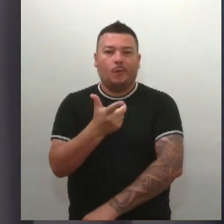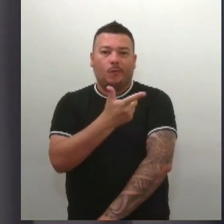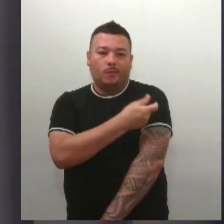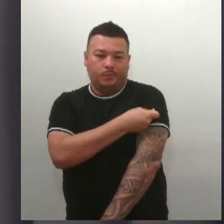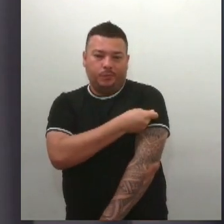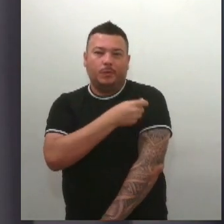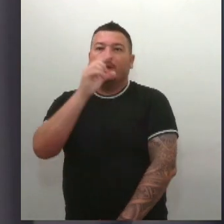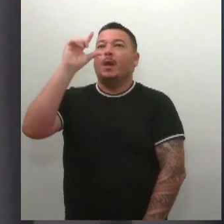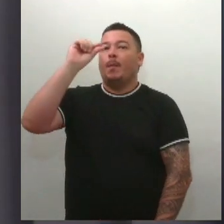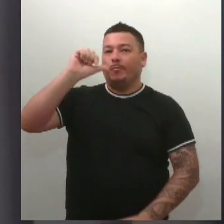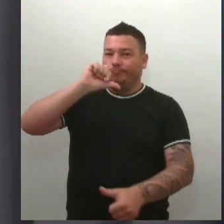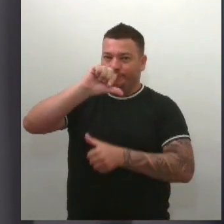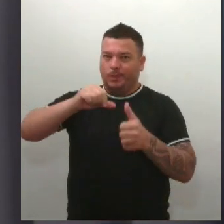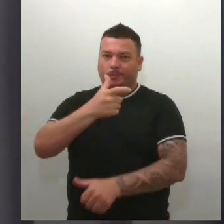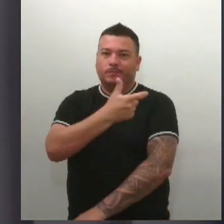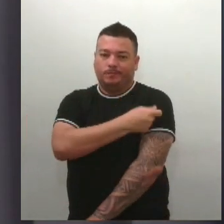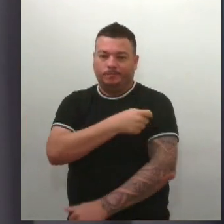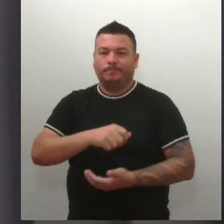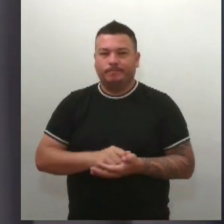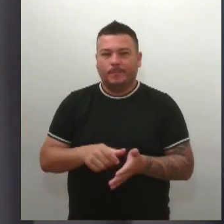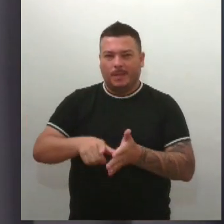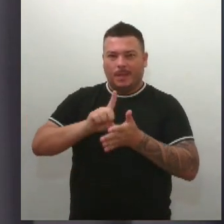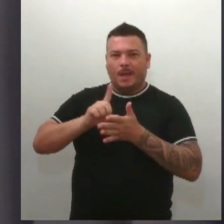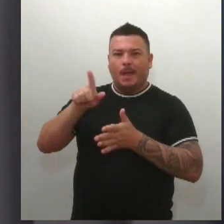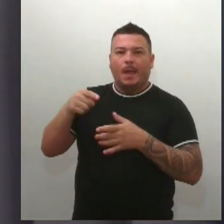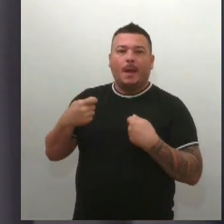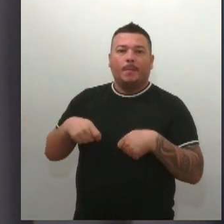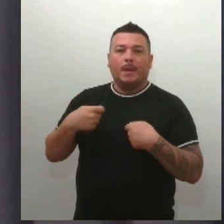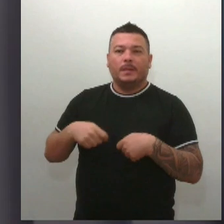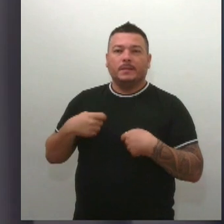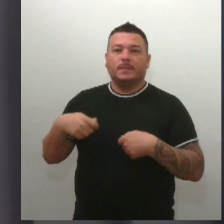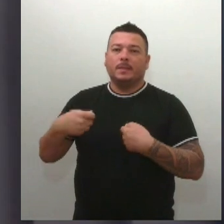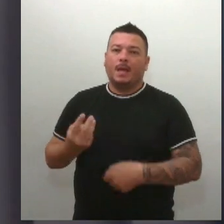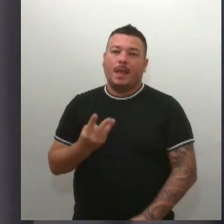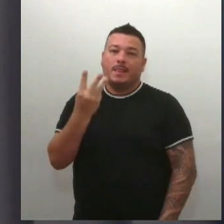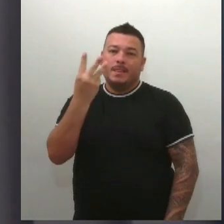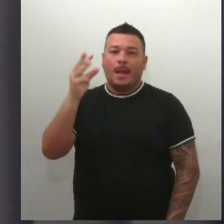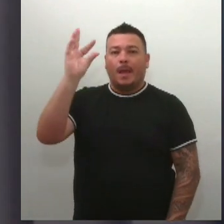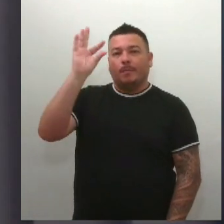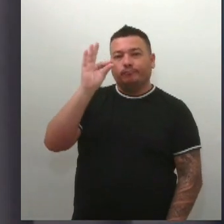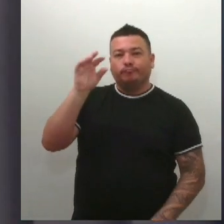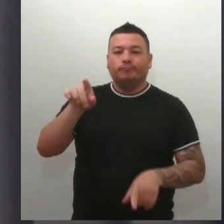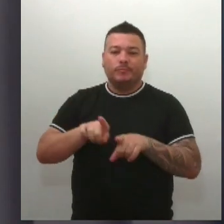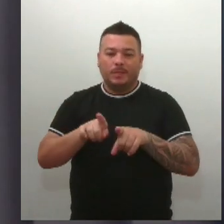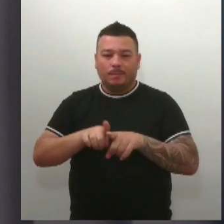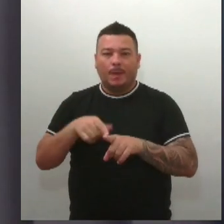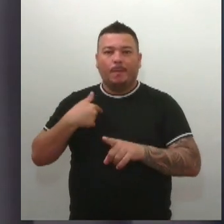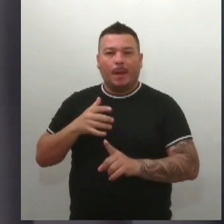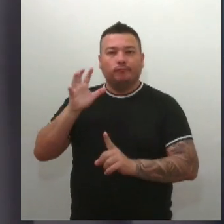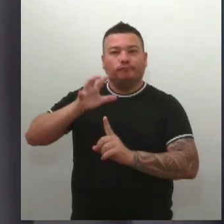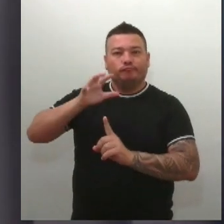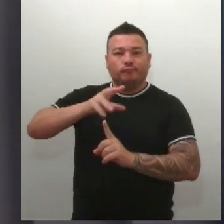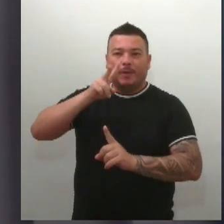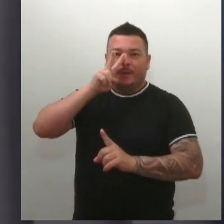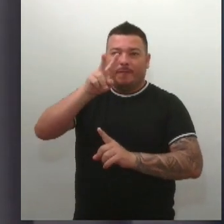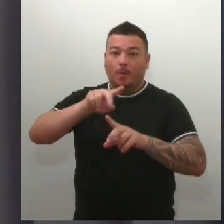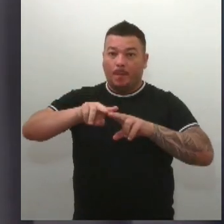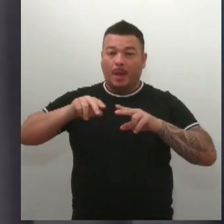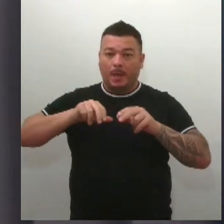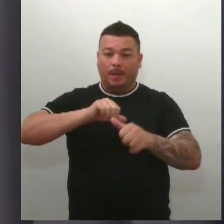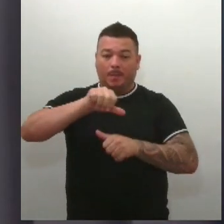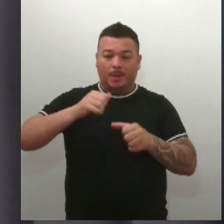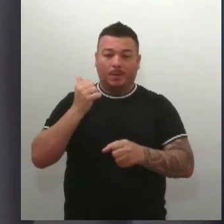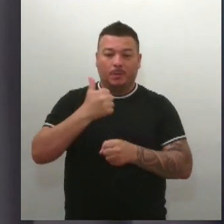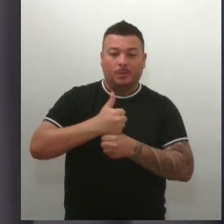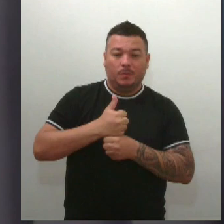esquema vacinal anterior, eram necessárias três doses e dois reforços para imunização. Com a substituição, serão aplicadas três